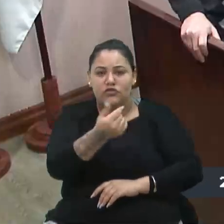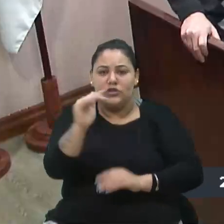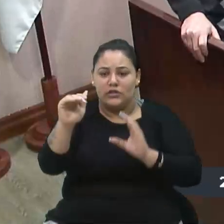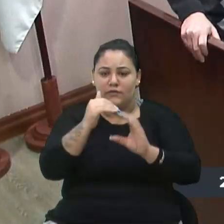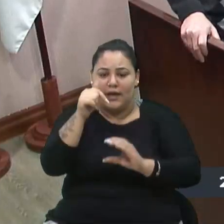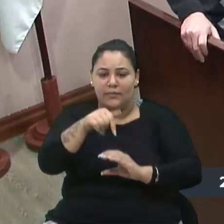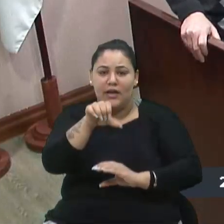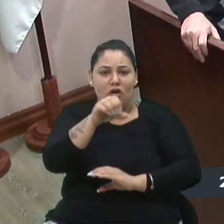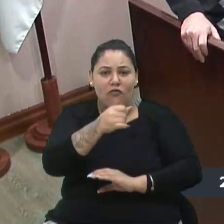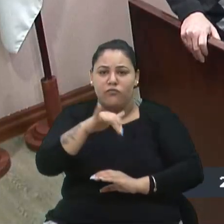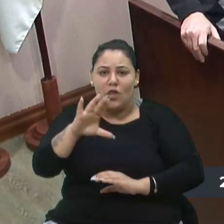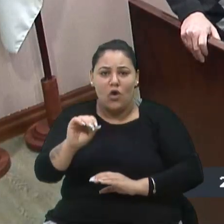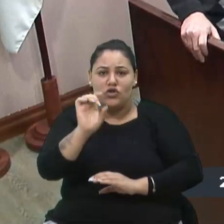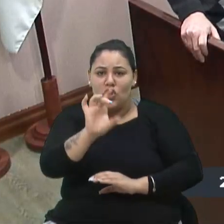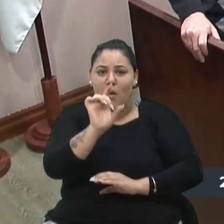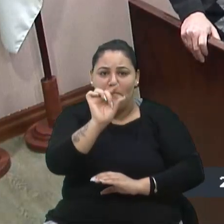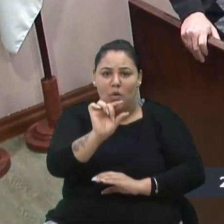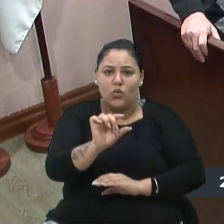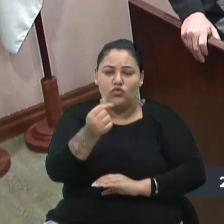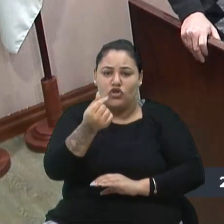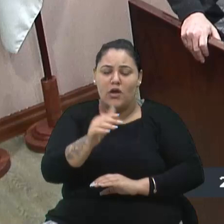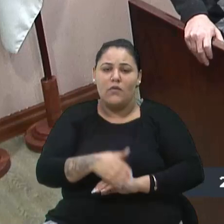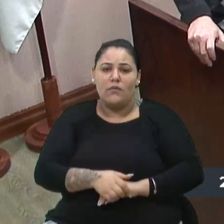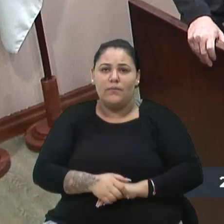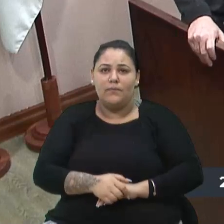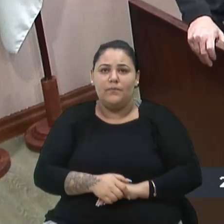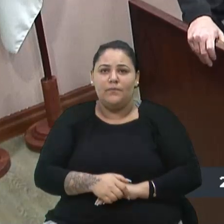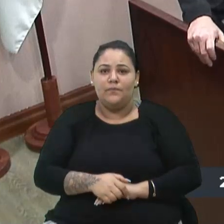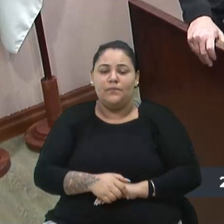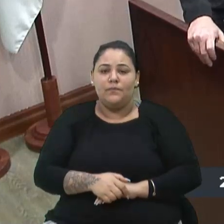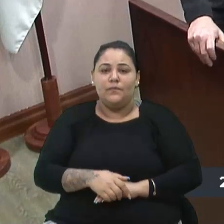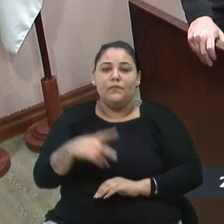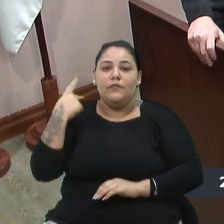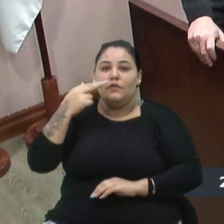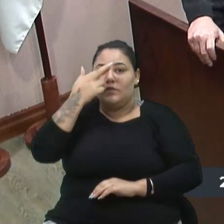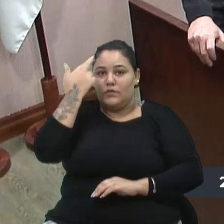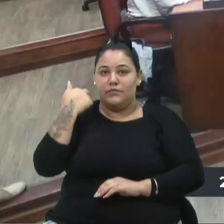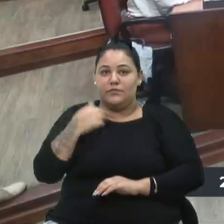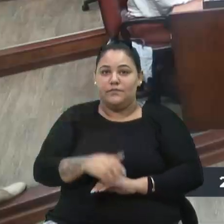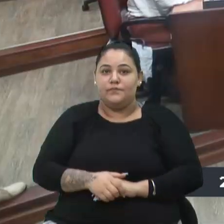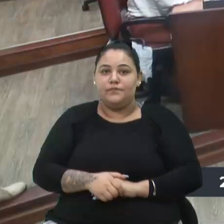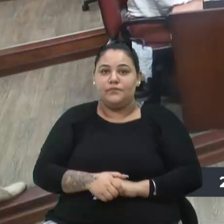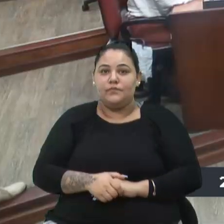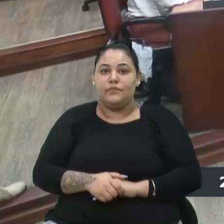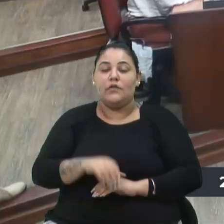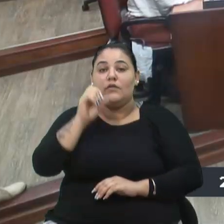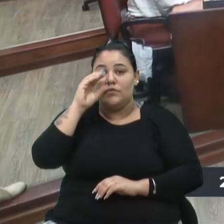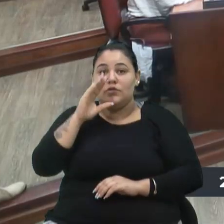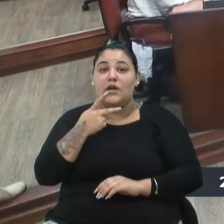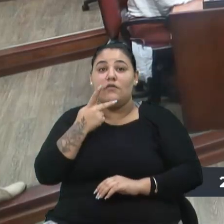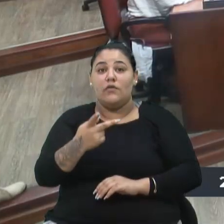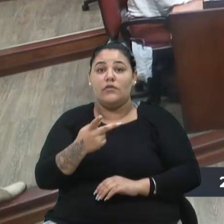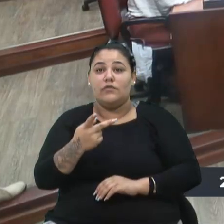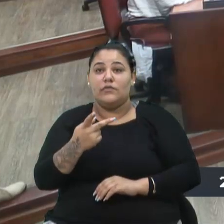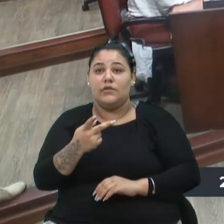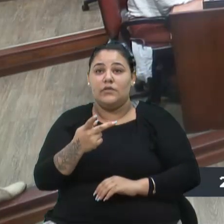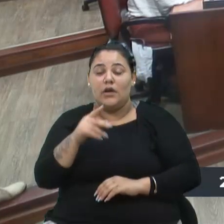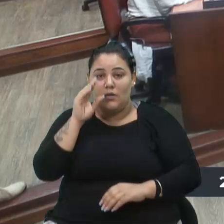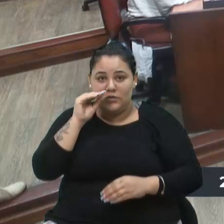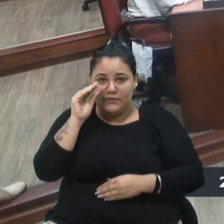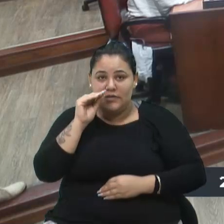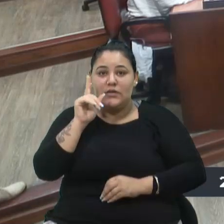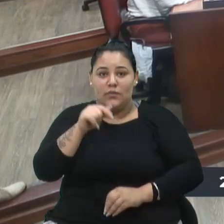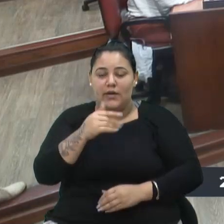Obrigado, vereador. Vereador, sua parte, vereador Rafael, depois vereador... Fiuza, eu volto a lhe dizer o seguinte, acho que a sua observação é